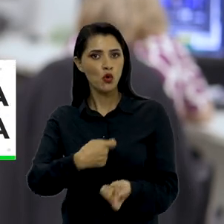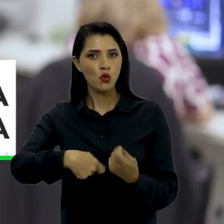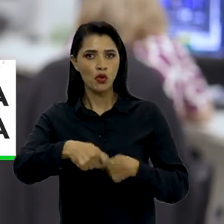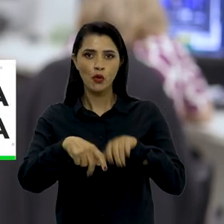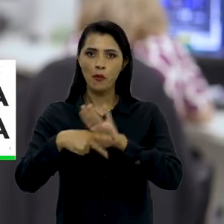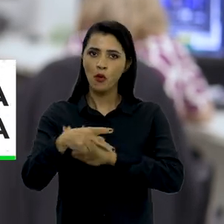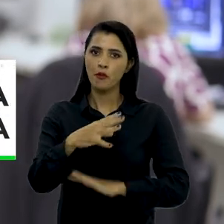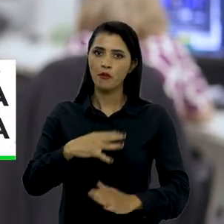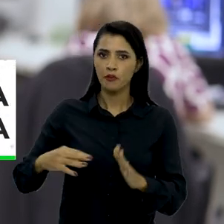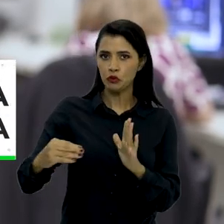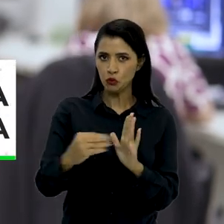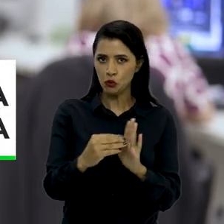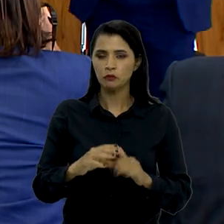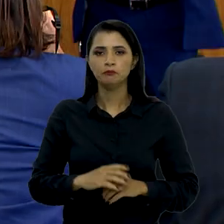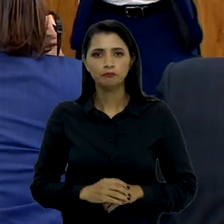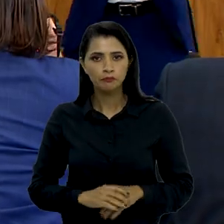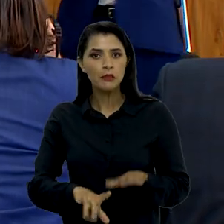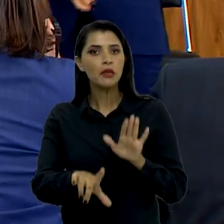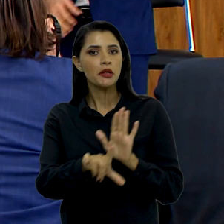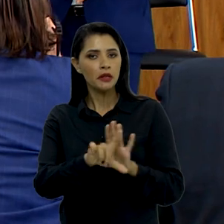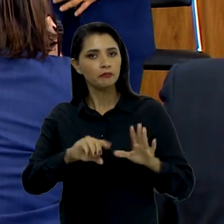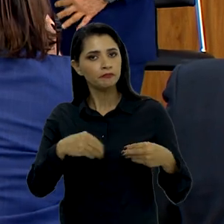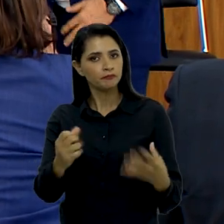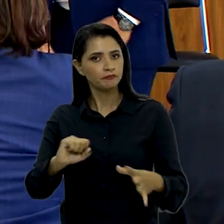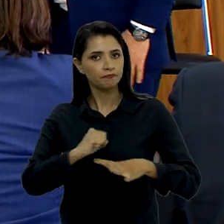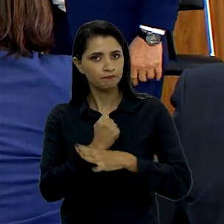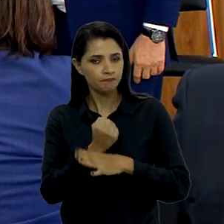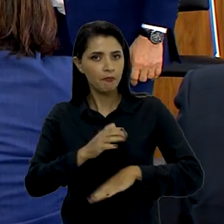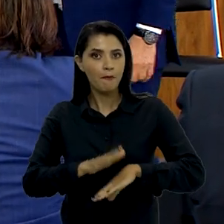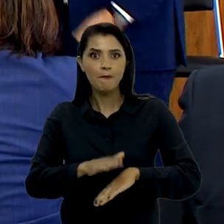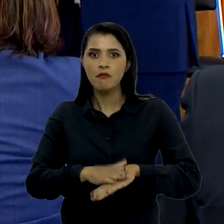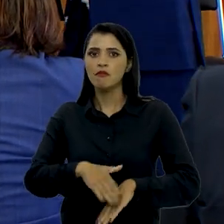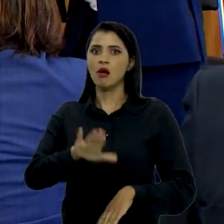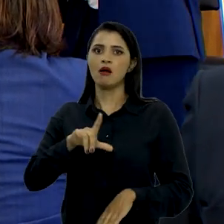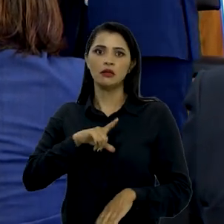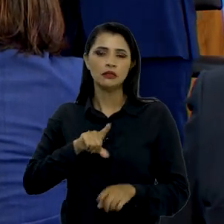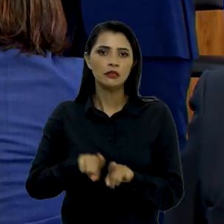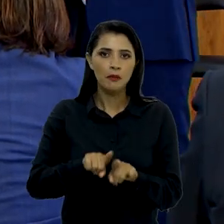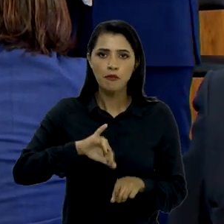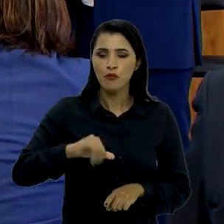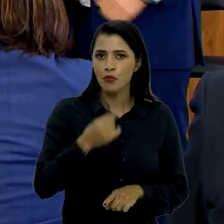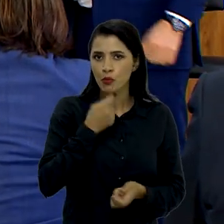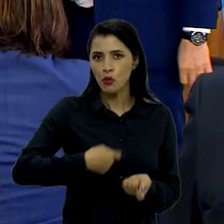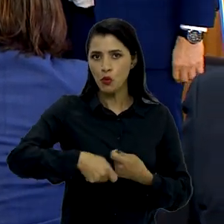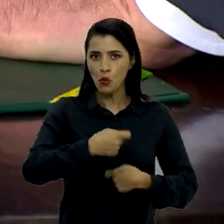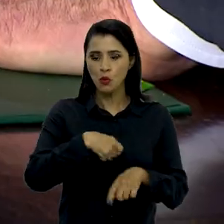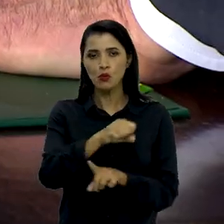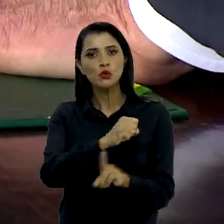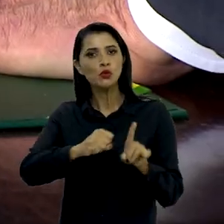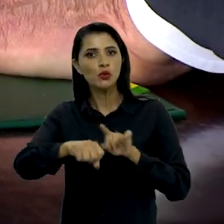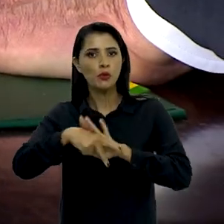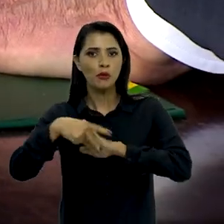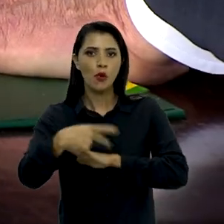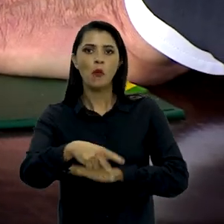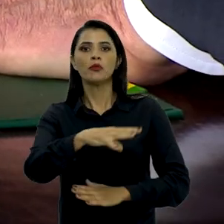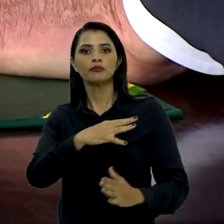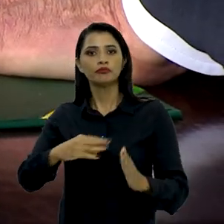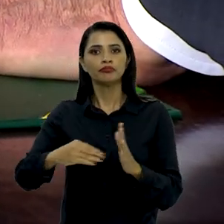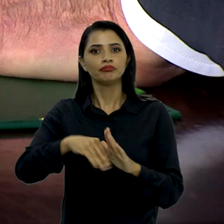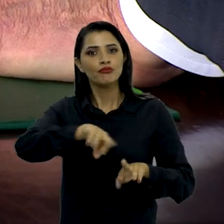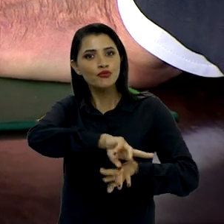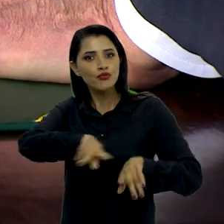bionegócios da Amazônia. A lei garante mais autonomia e permite melhor aproveitamento econômico e social da